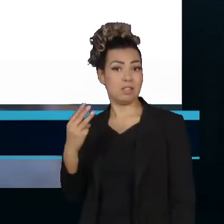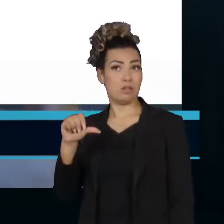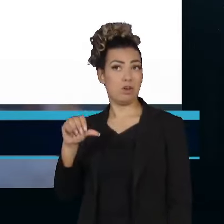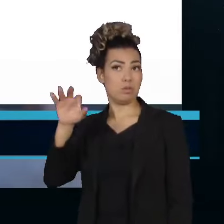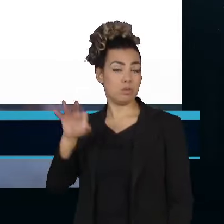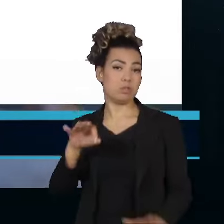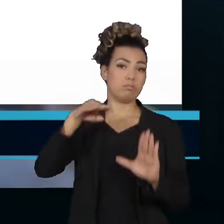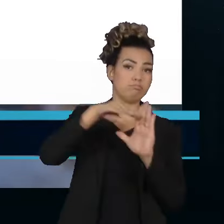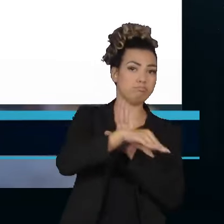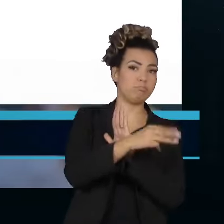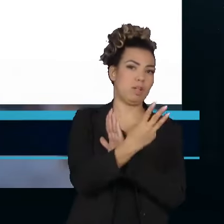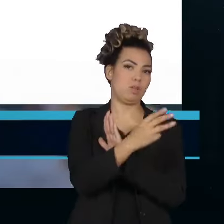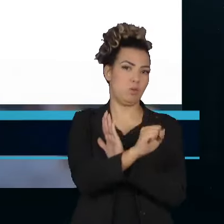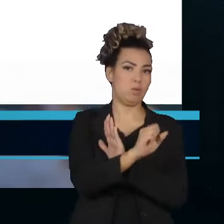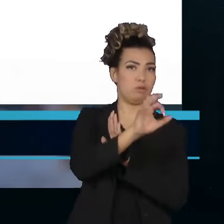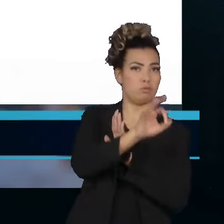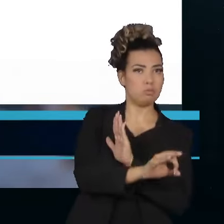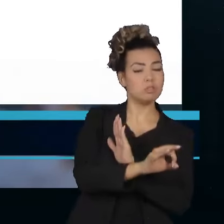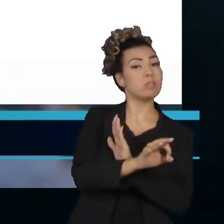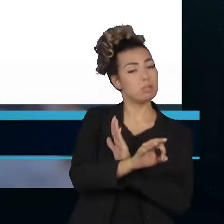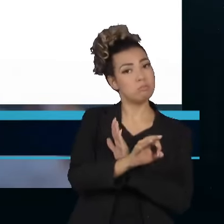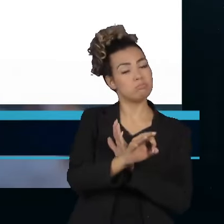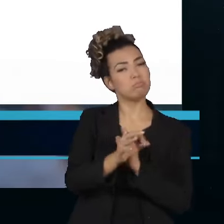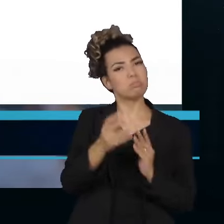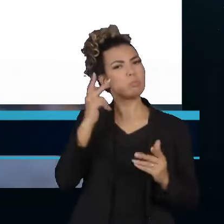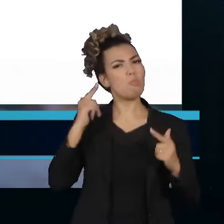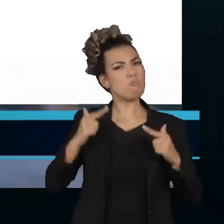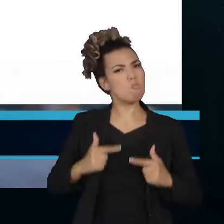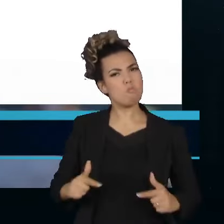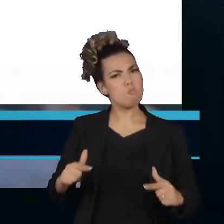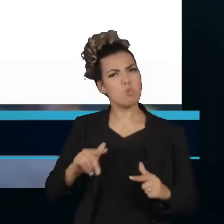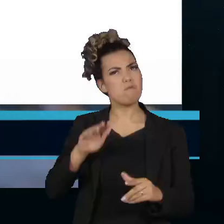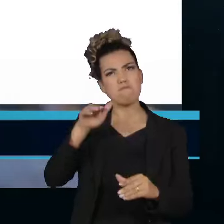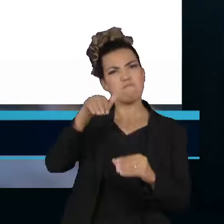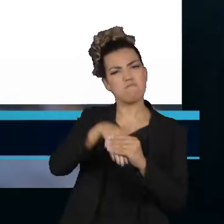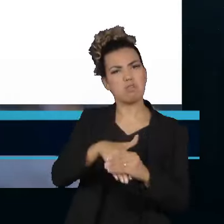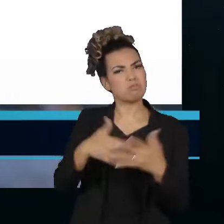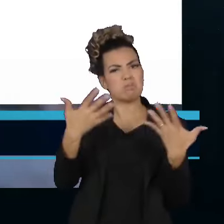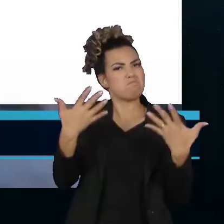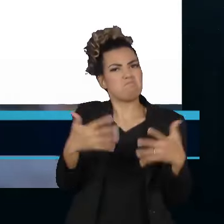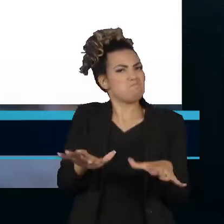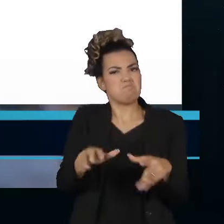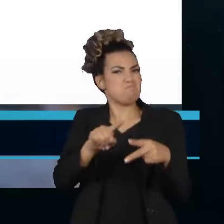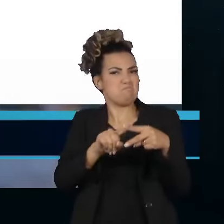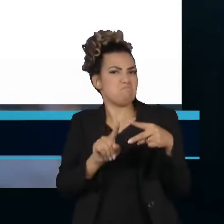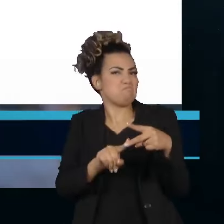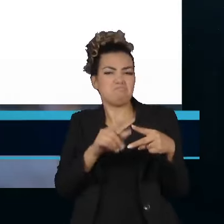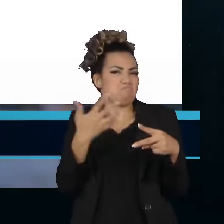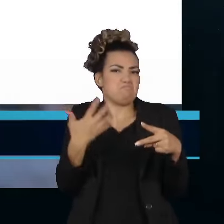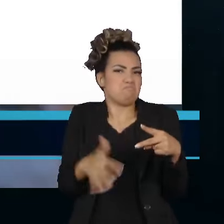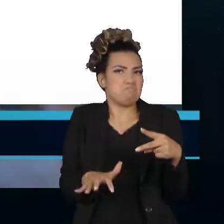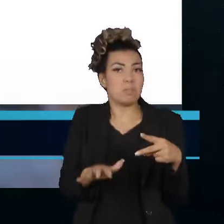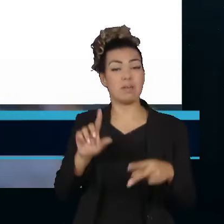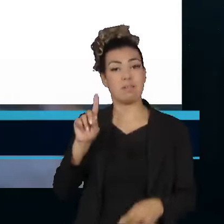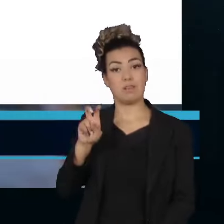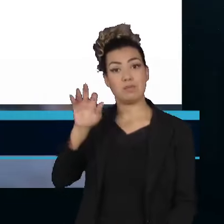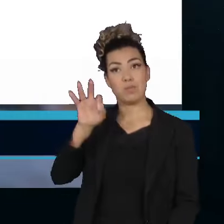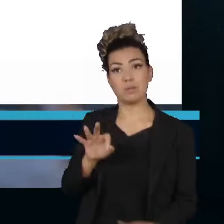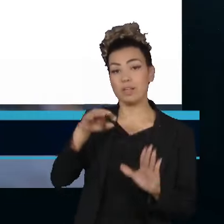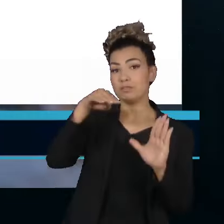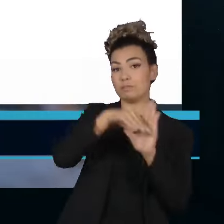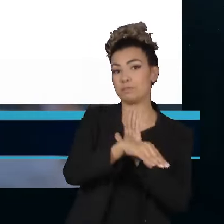para 38%. O percentual de brancos, nulos e de eleitores que não pretendem votar em nenhum dos dois passou de 15% para